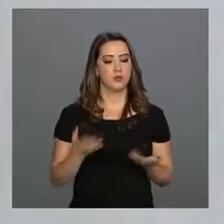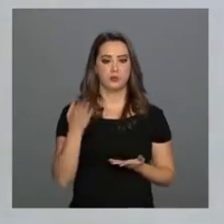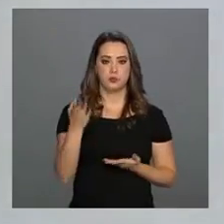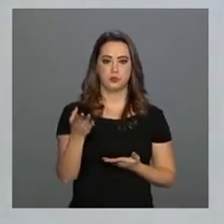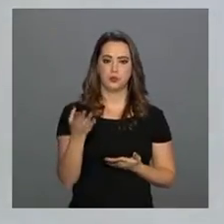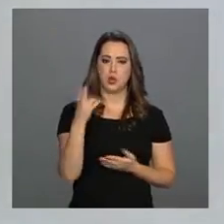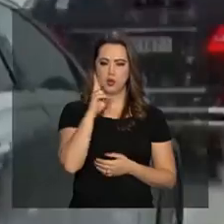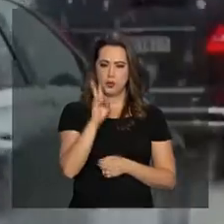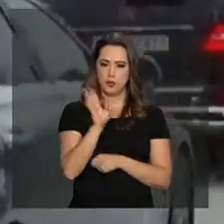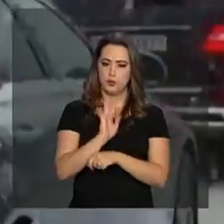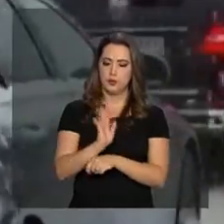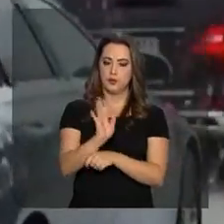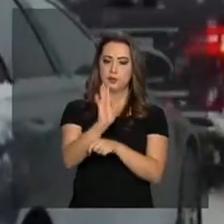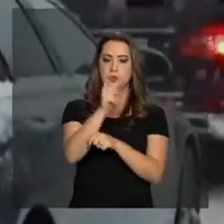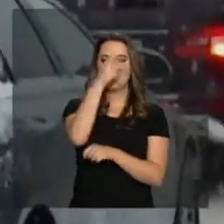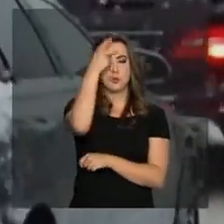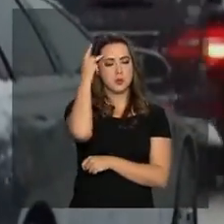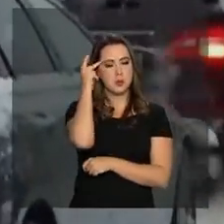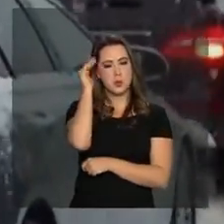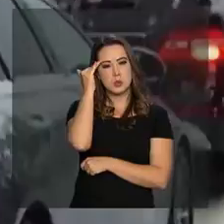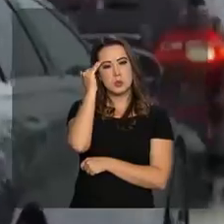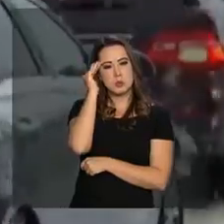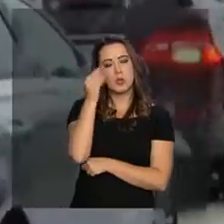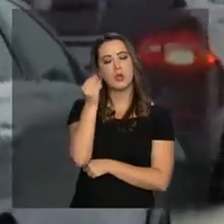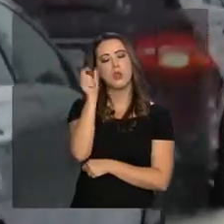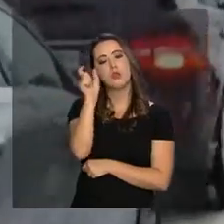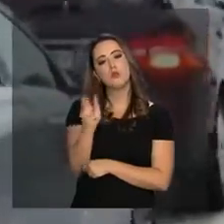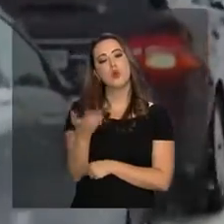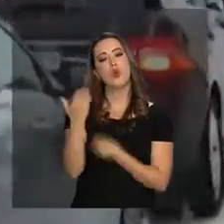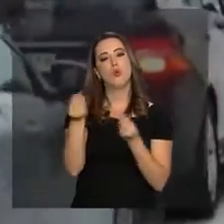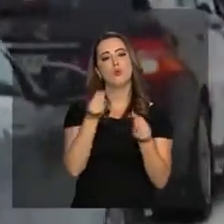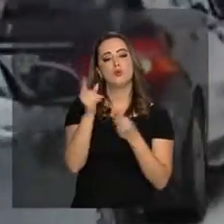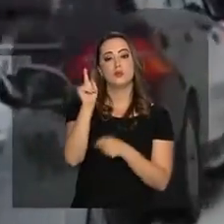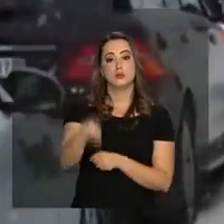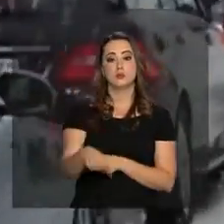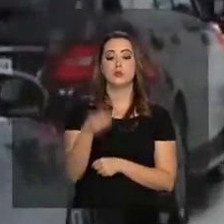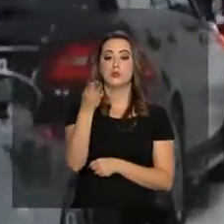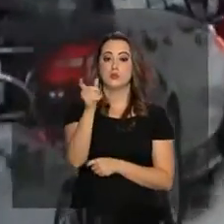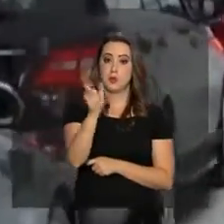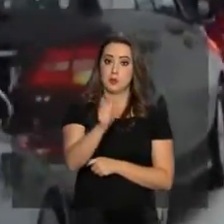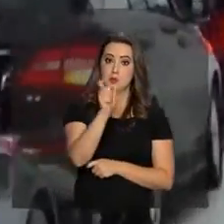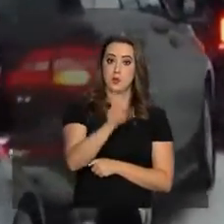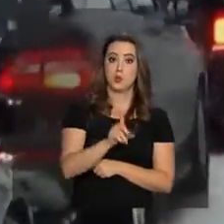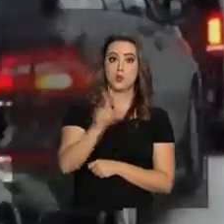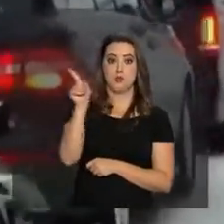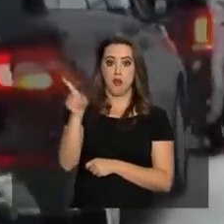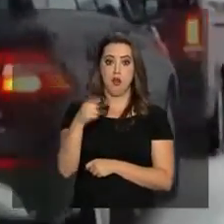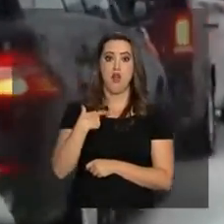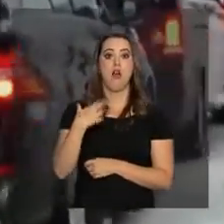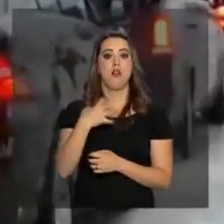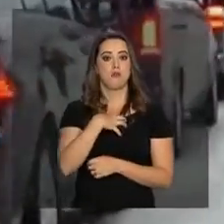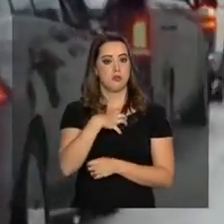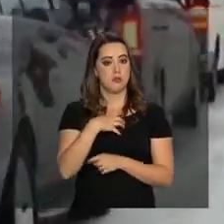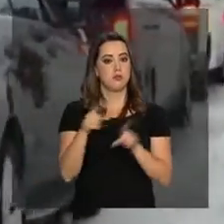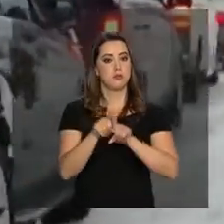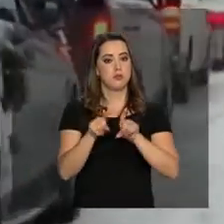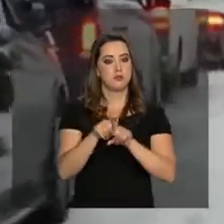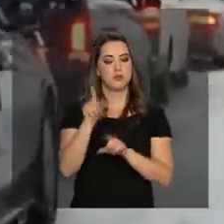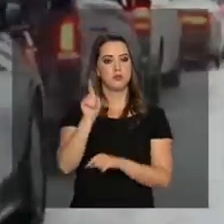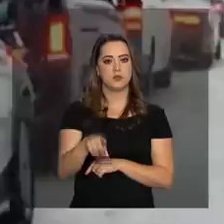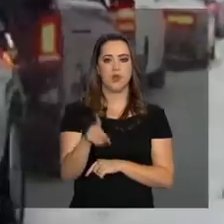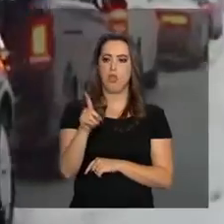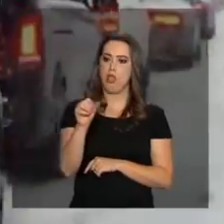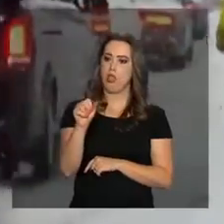essas são algumas imagens, até para as pessoas terem uma ideia do que as pessoas também passam lá em